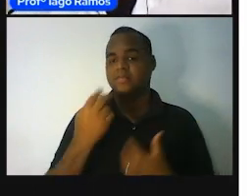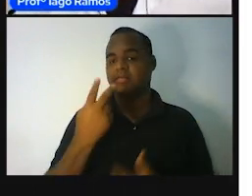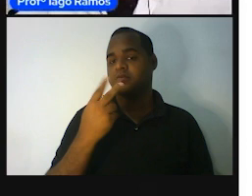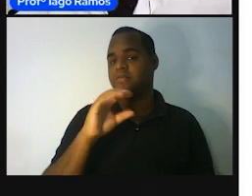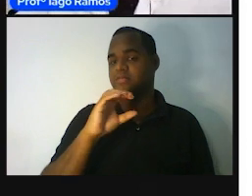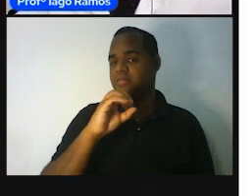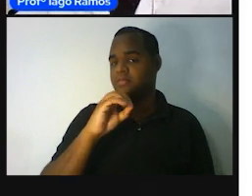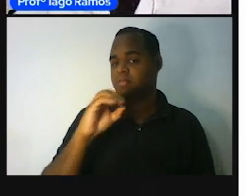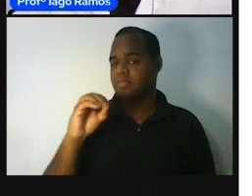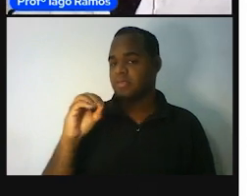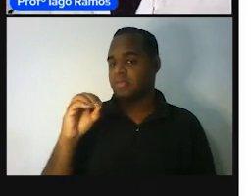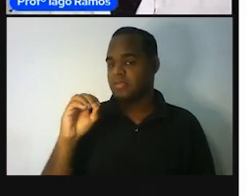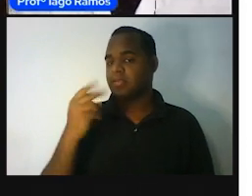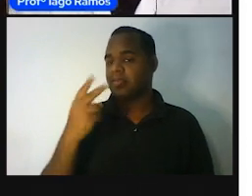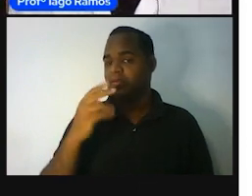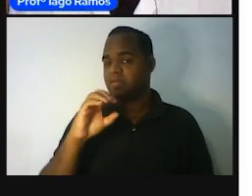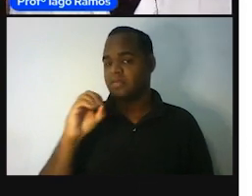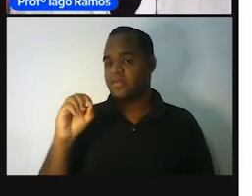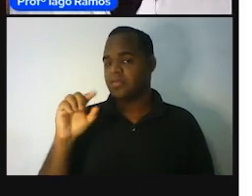200 gramas